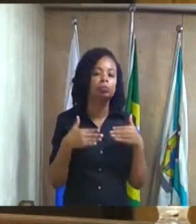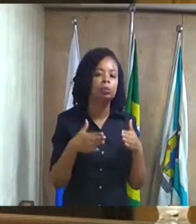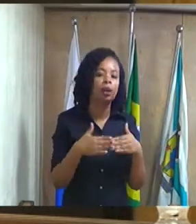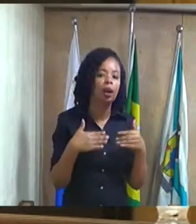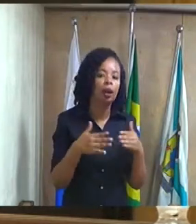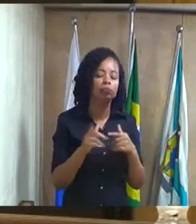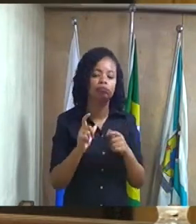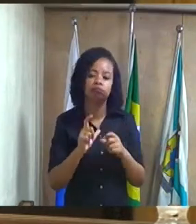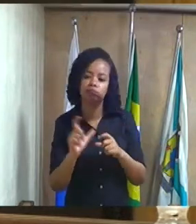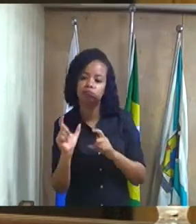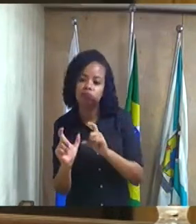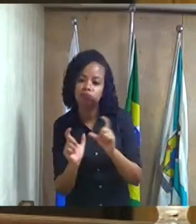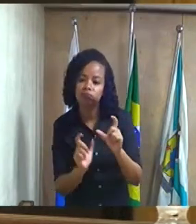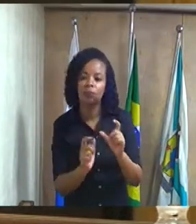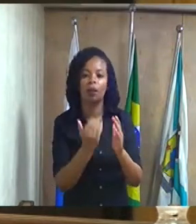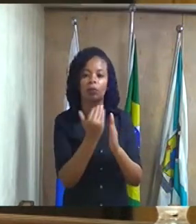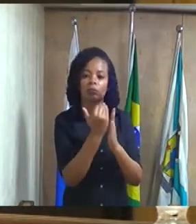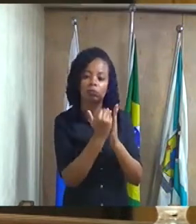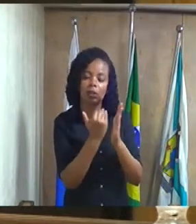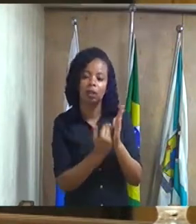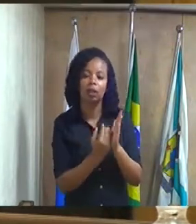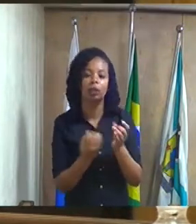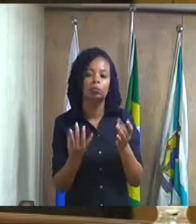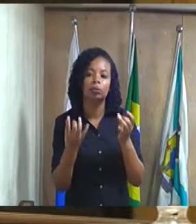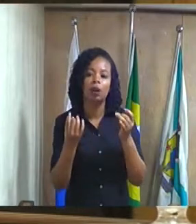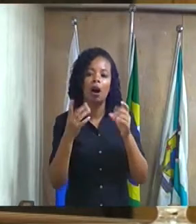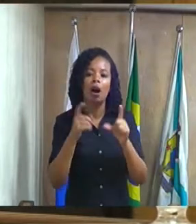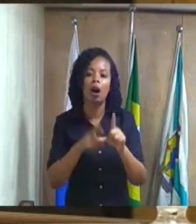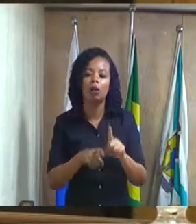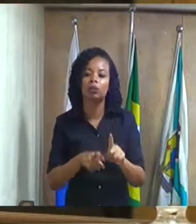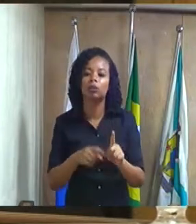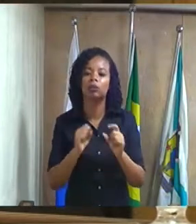especiais aluguel social